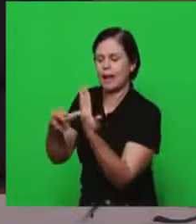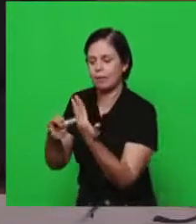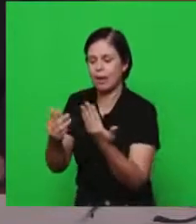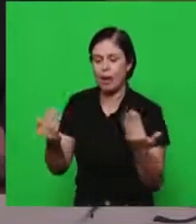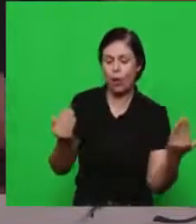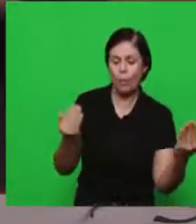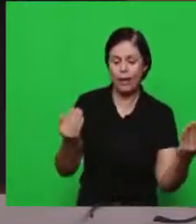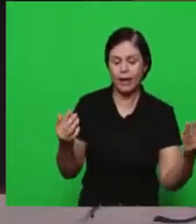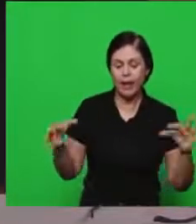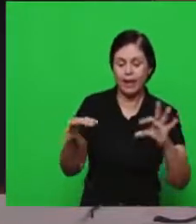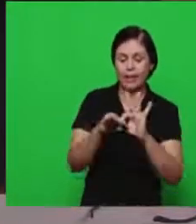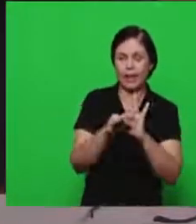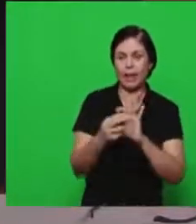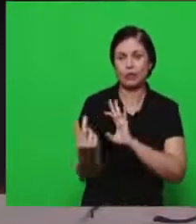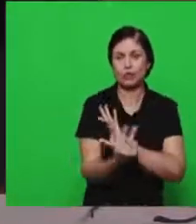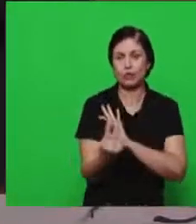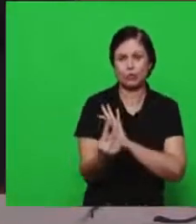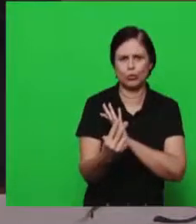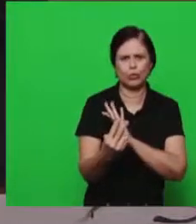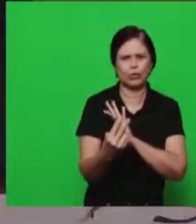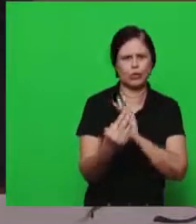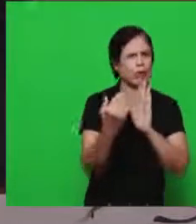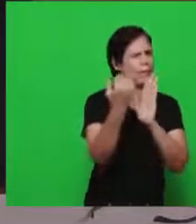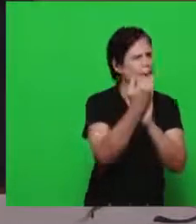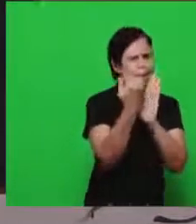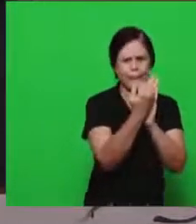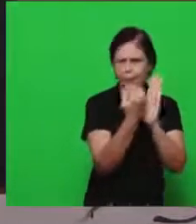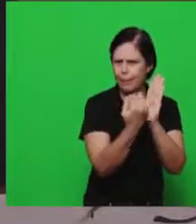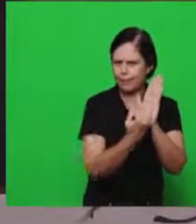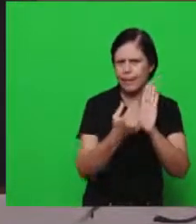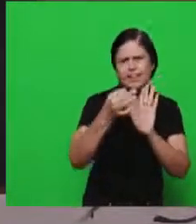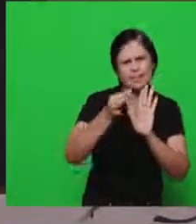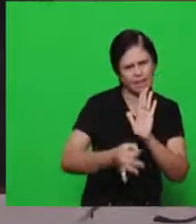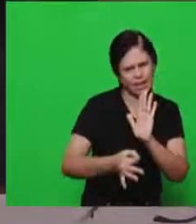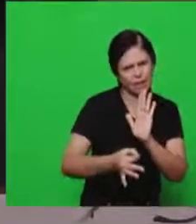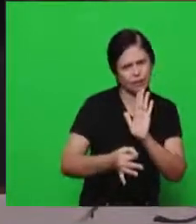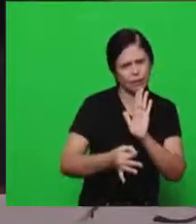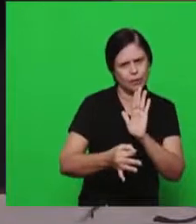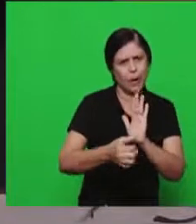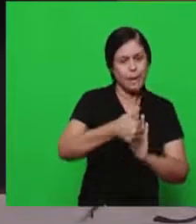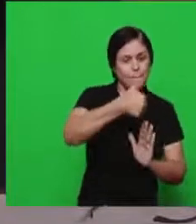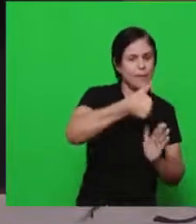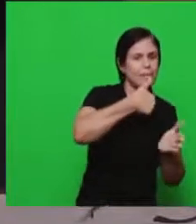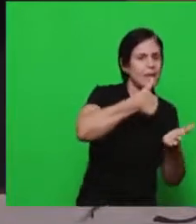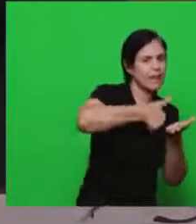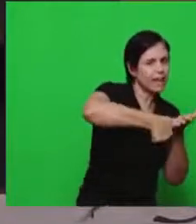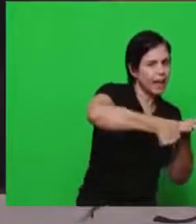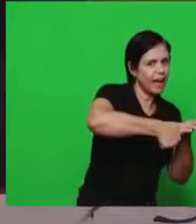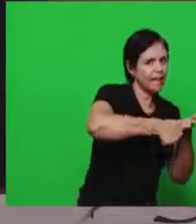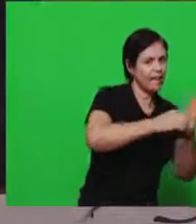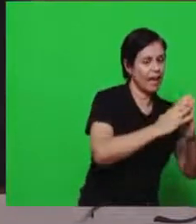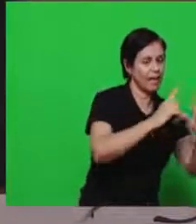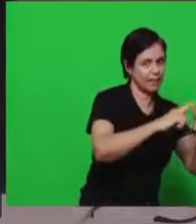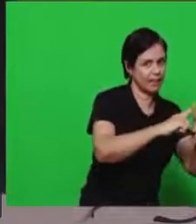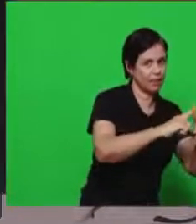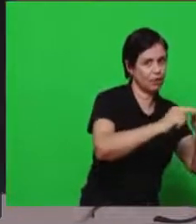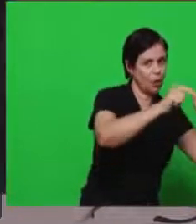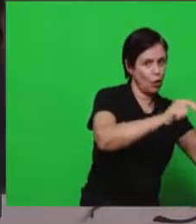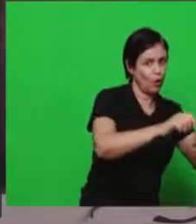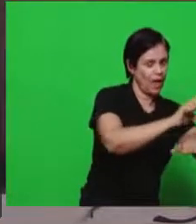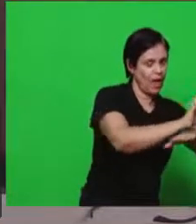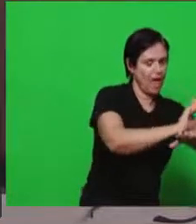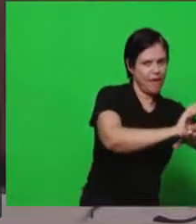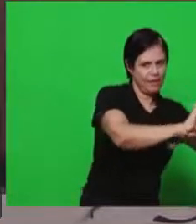do reino sequencialmente na primeira carta igreja de éfeso a